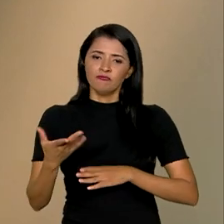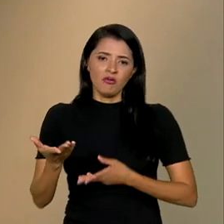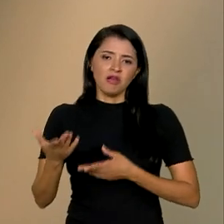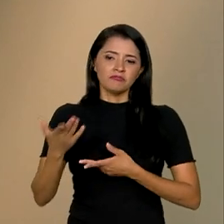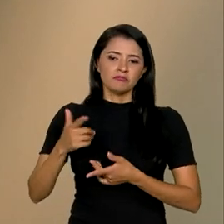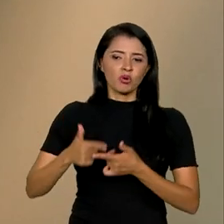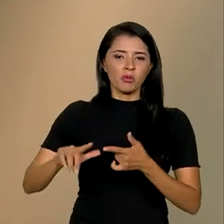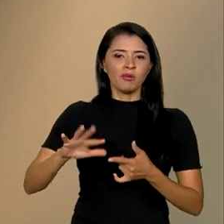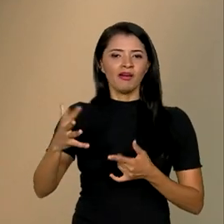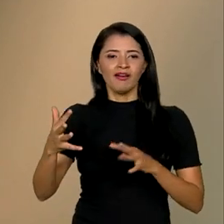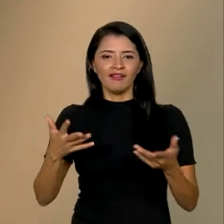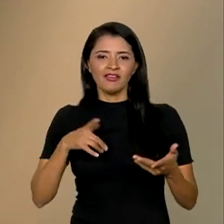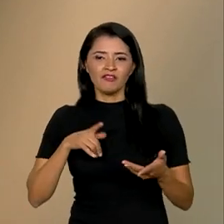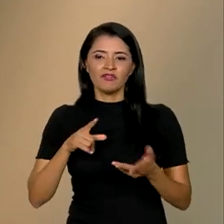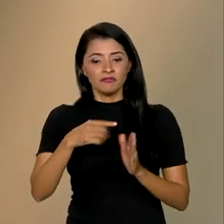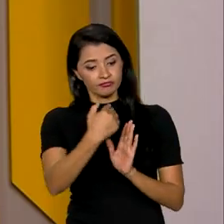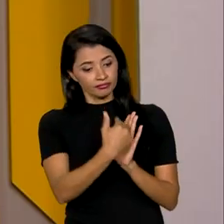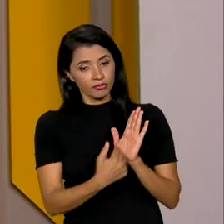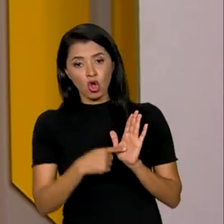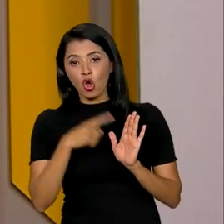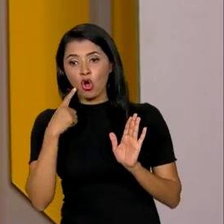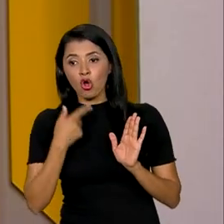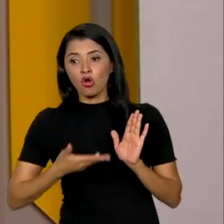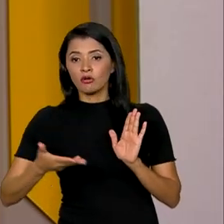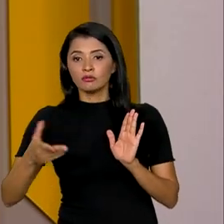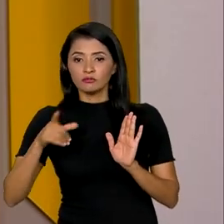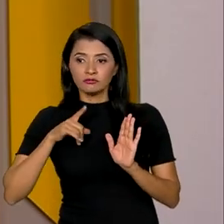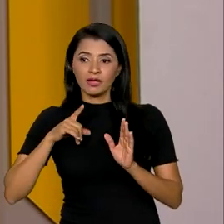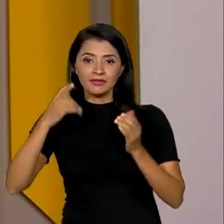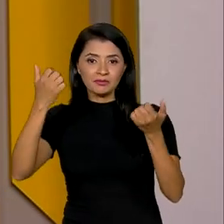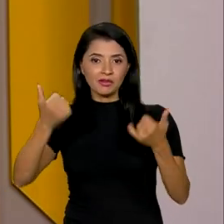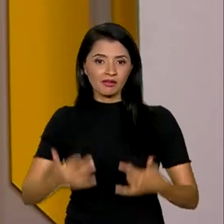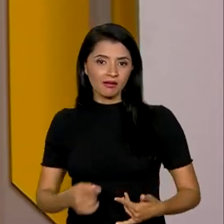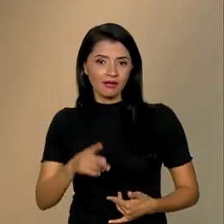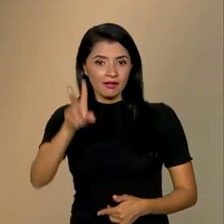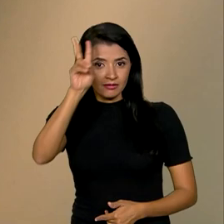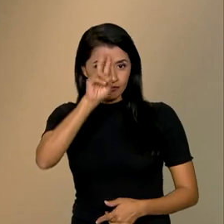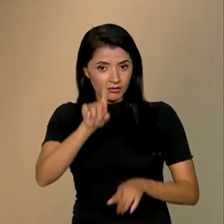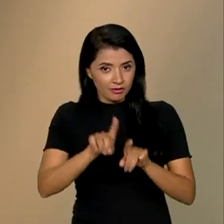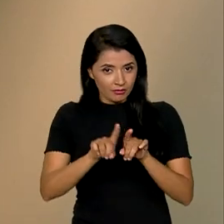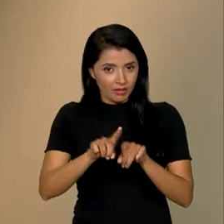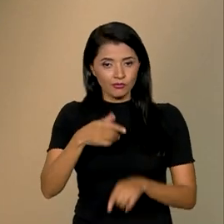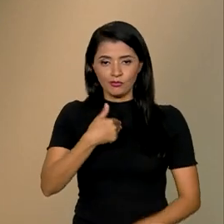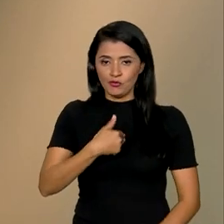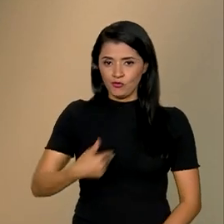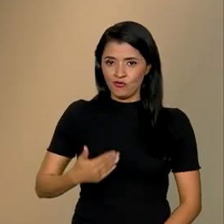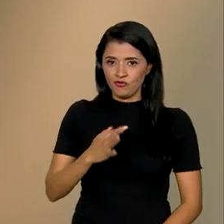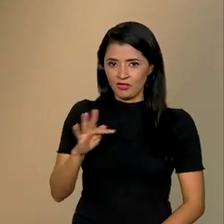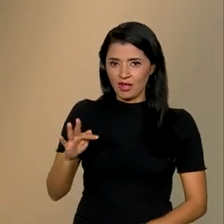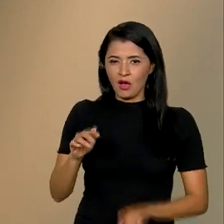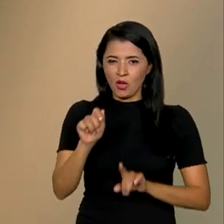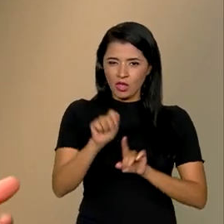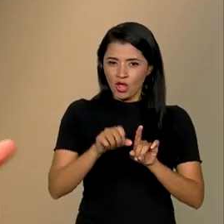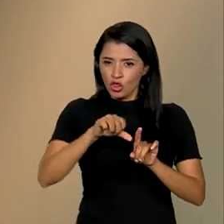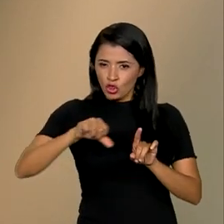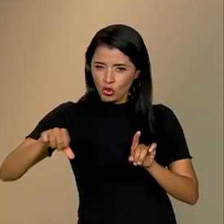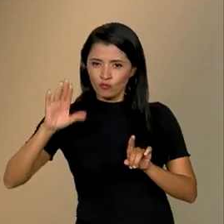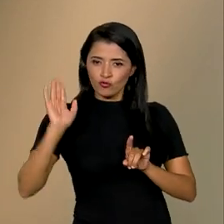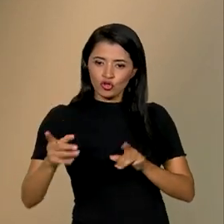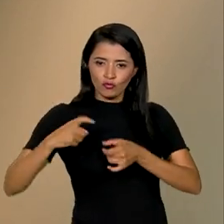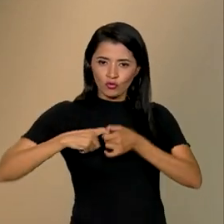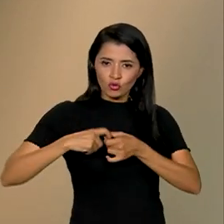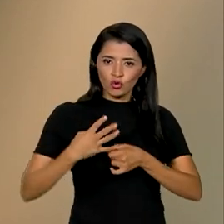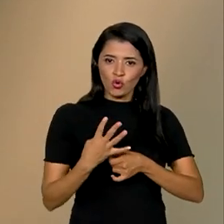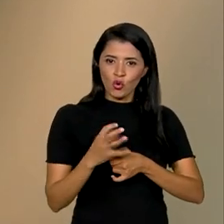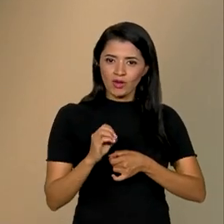os problemas e vai oferecer o cardápio dos programas. E é bom que a gente lembre, né? Porque o governo federal, nesses primeiros nove meses, já retomou mais